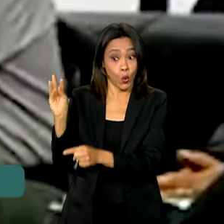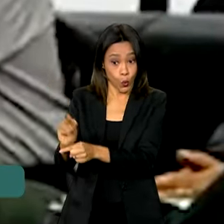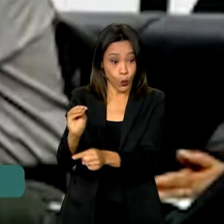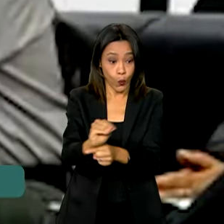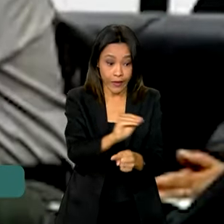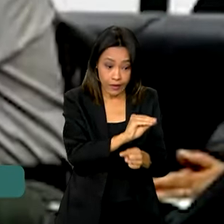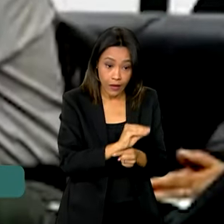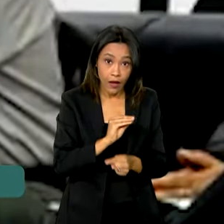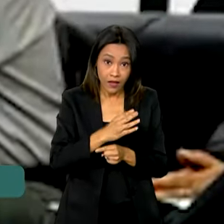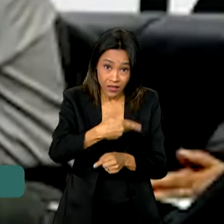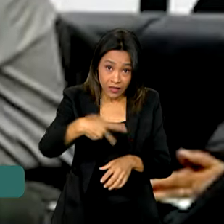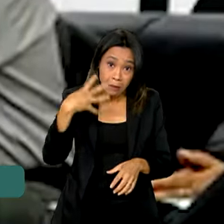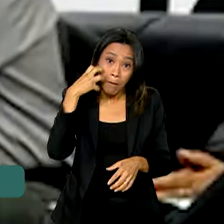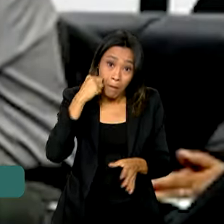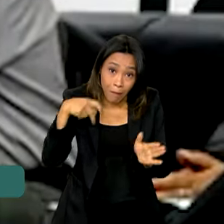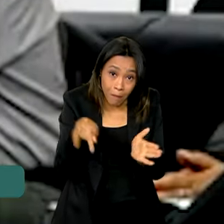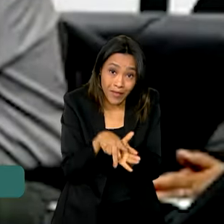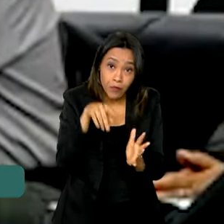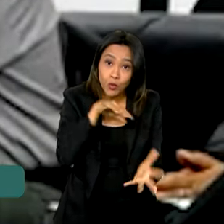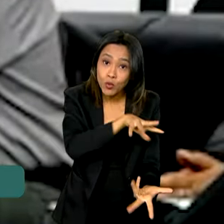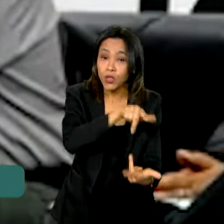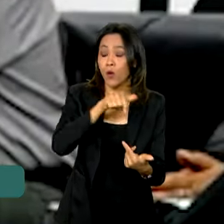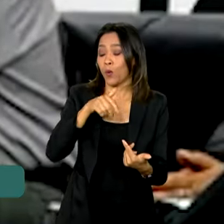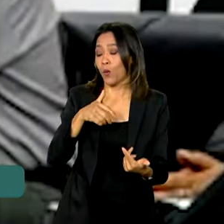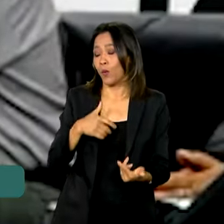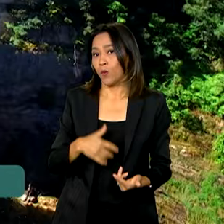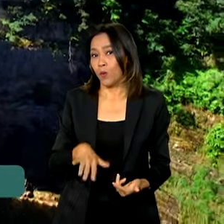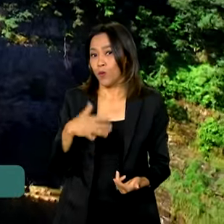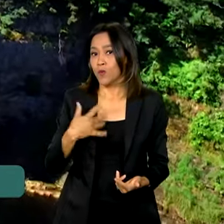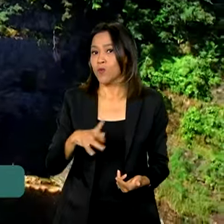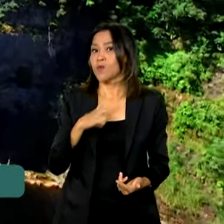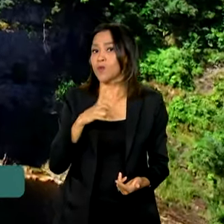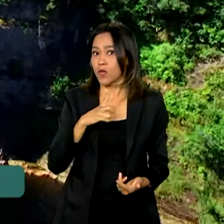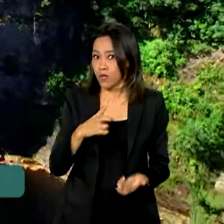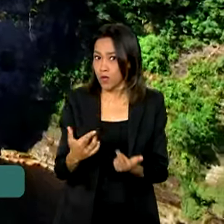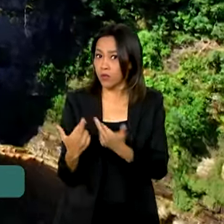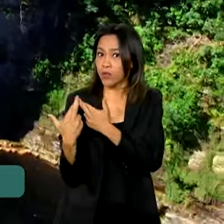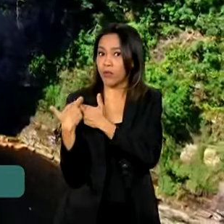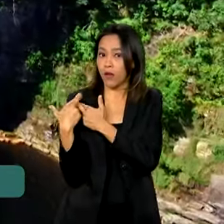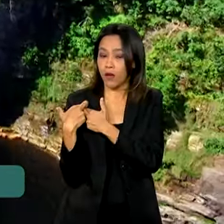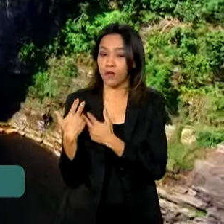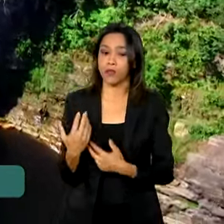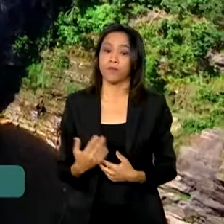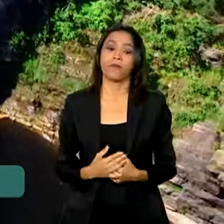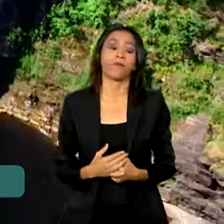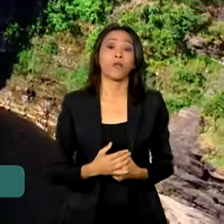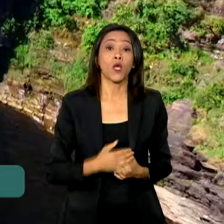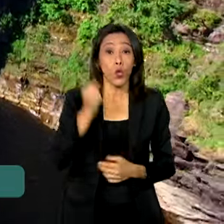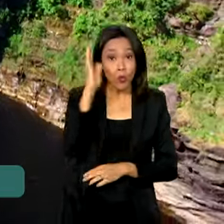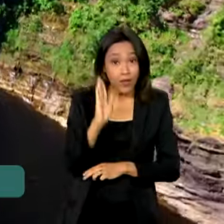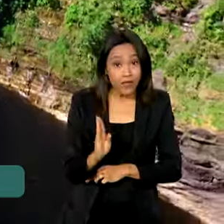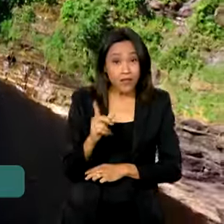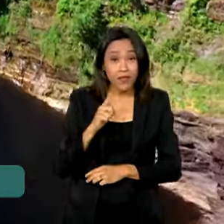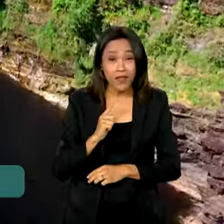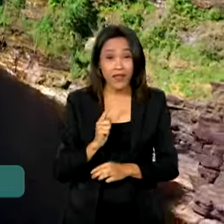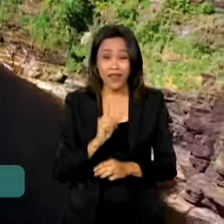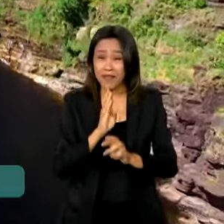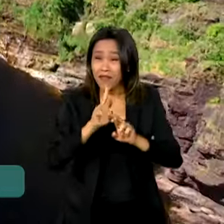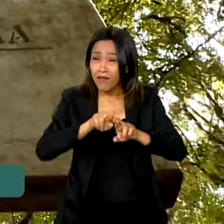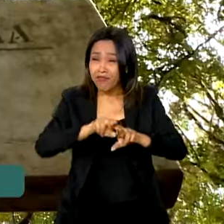patrimônio mundial requer, portanto, bastante responsabilidade. O Brasil, que o país que tem a maior biodiversidade do mundo,